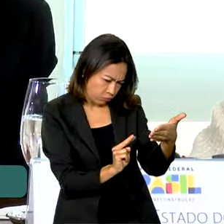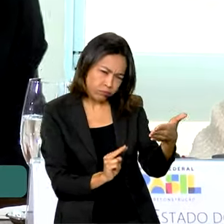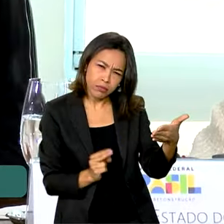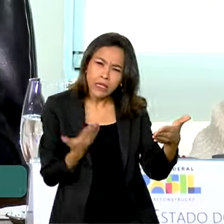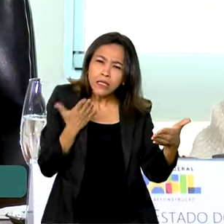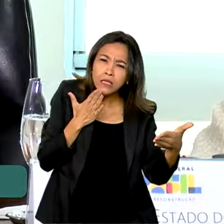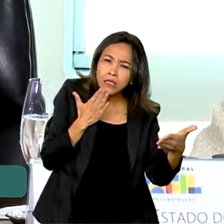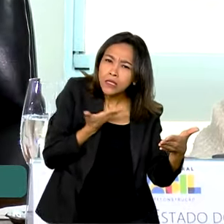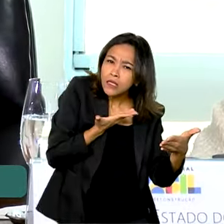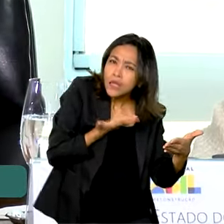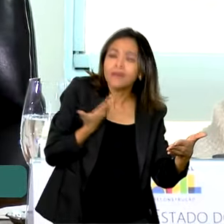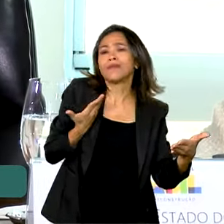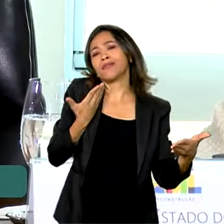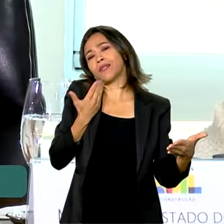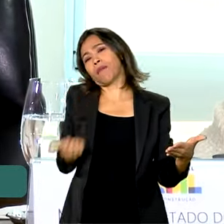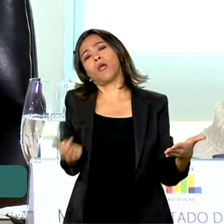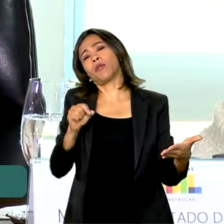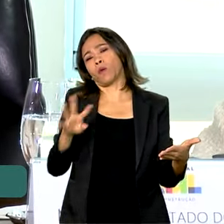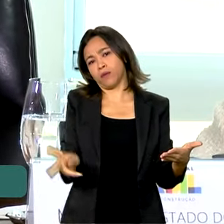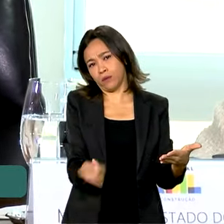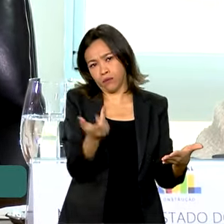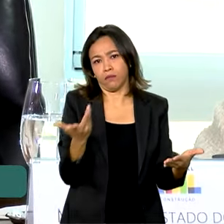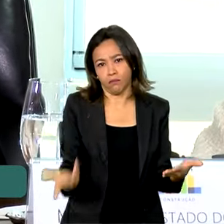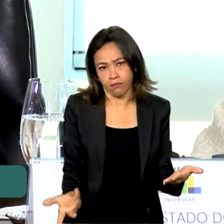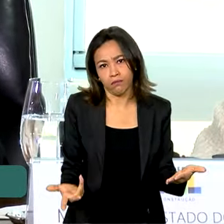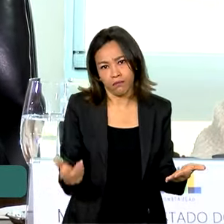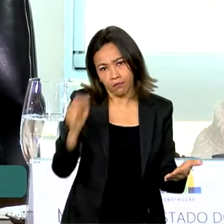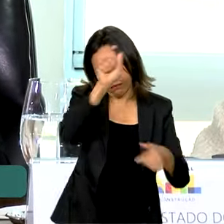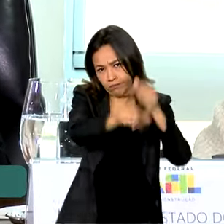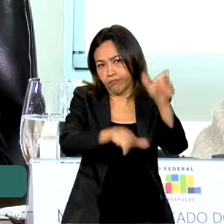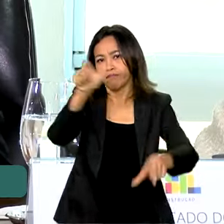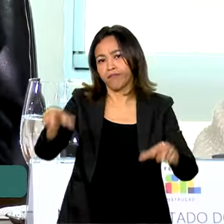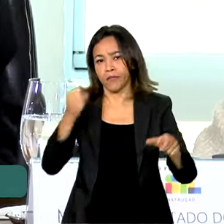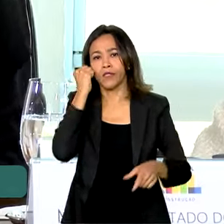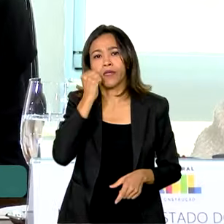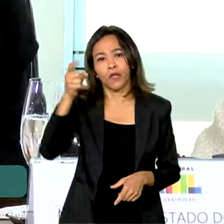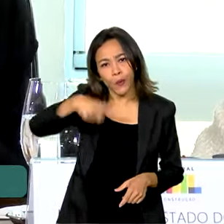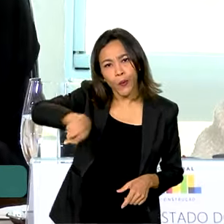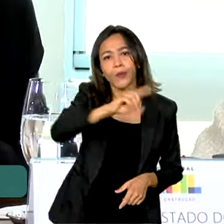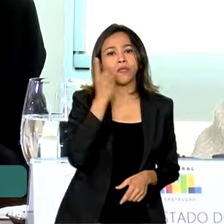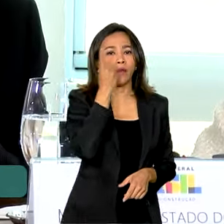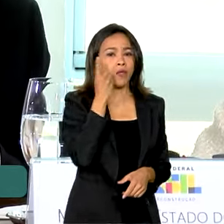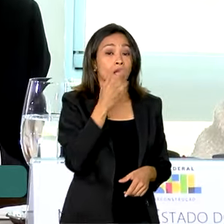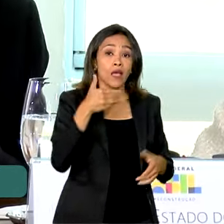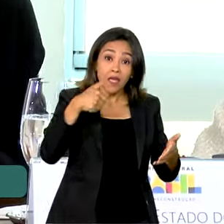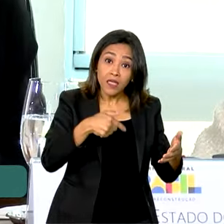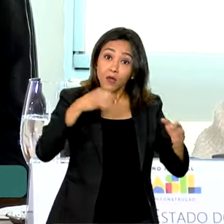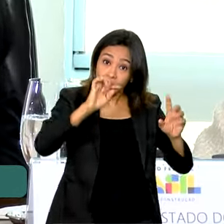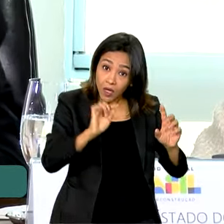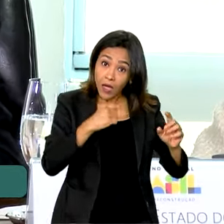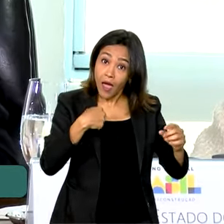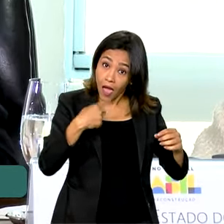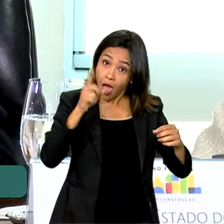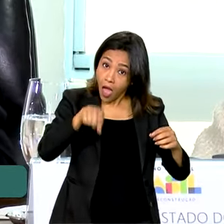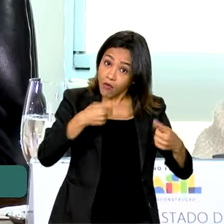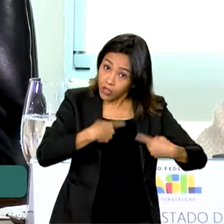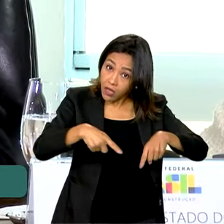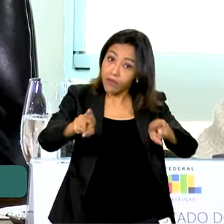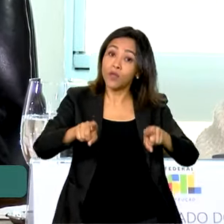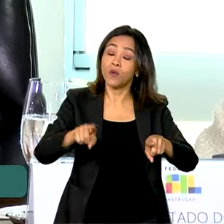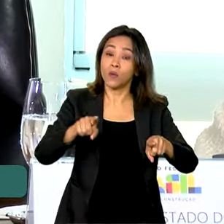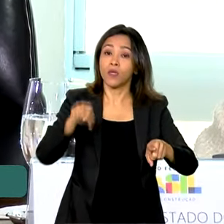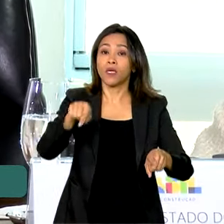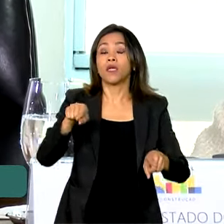ele quiser, ele está sabendo o que está acontecendo. E, além disso, um desafio que o Padilha deve fazer para vocês todo dia,